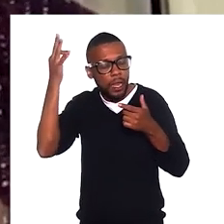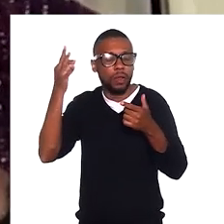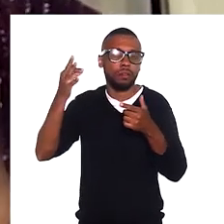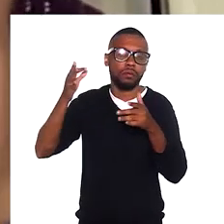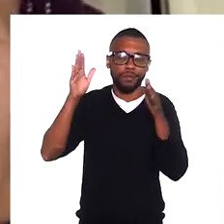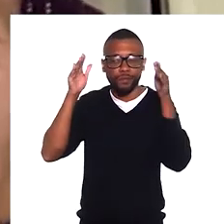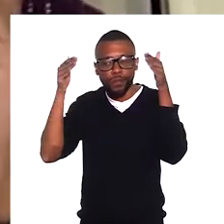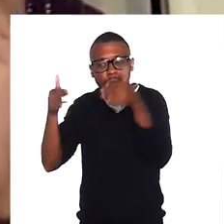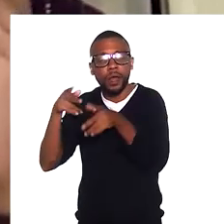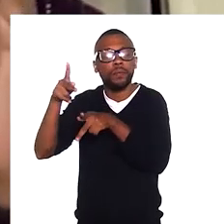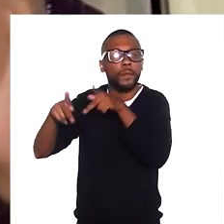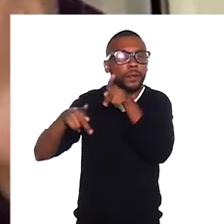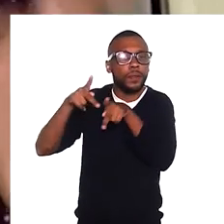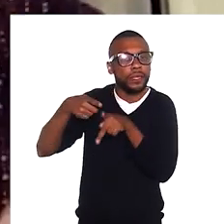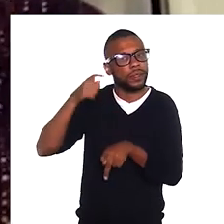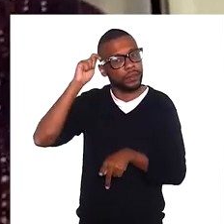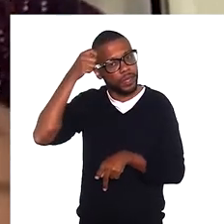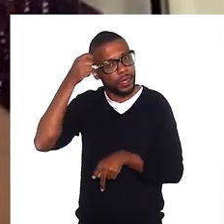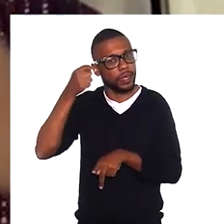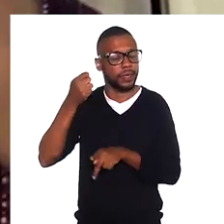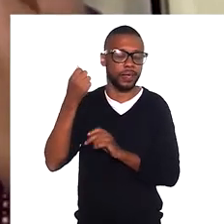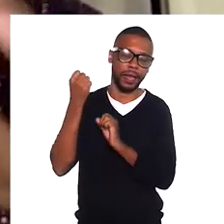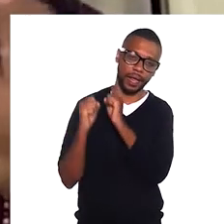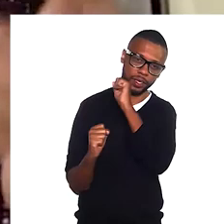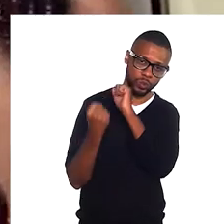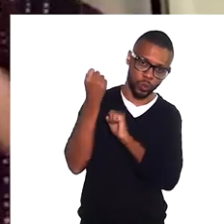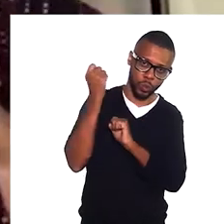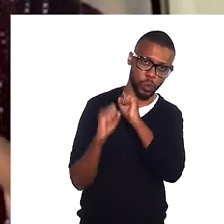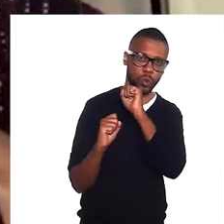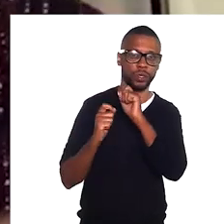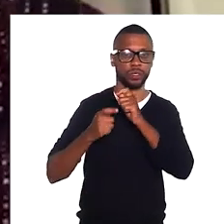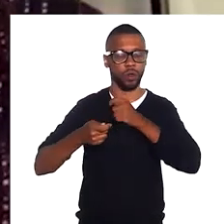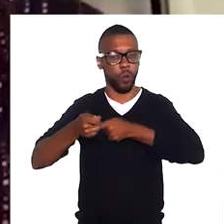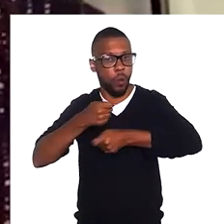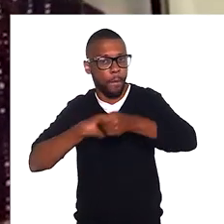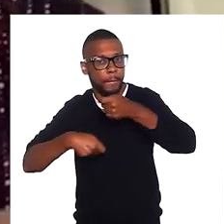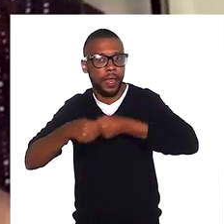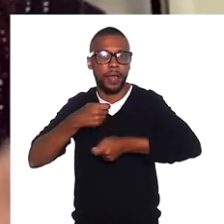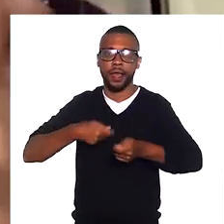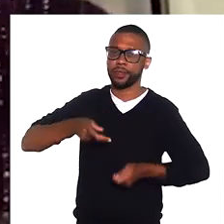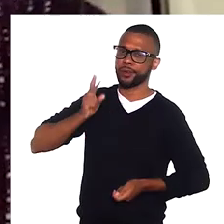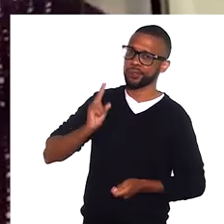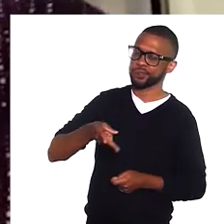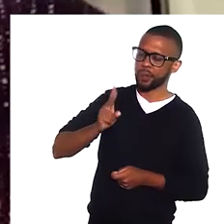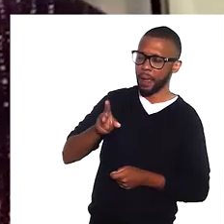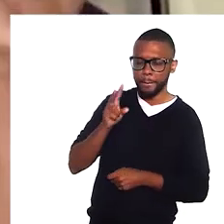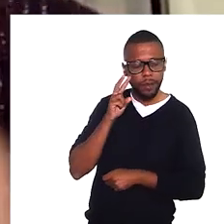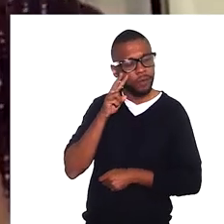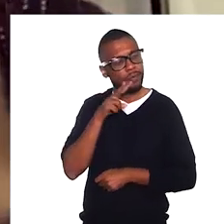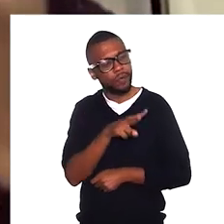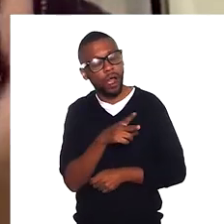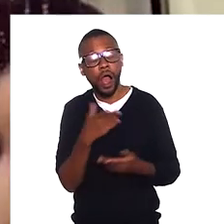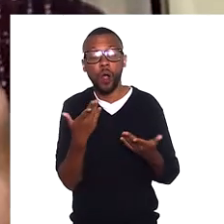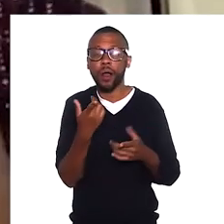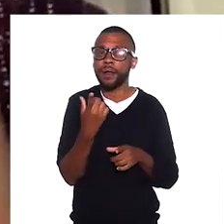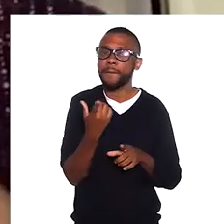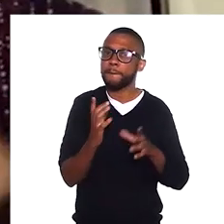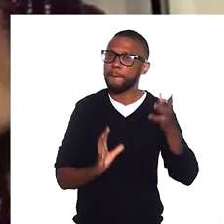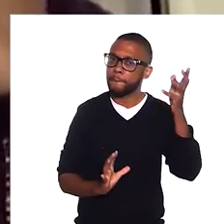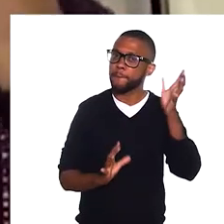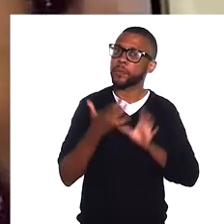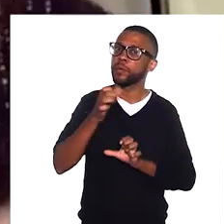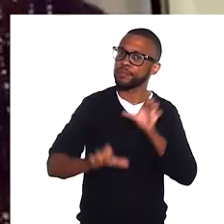mercado e a indústria, o comércio sempre enxergou isso. Agora, a gente está vendo uma